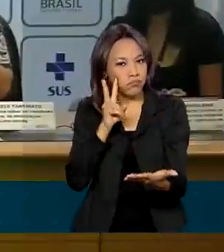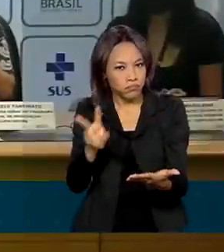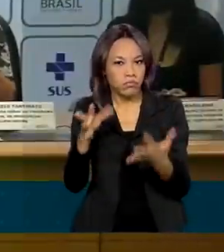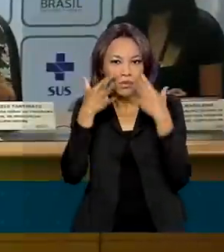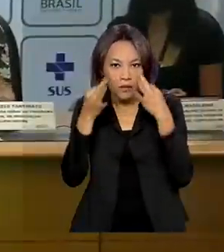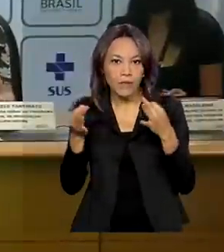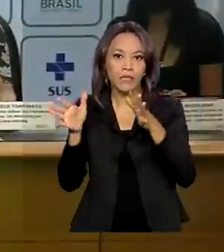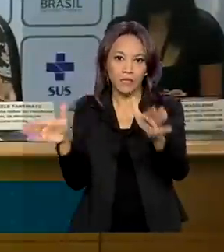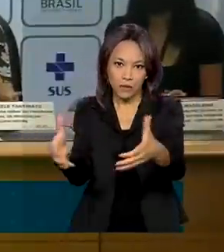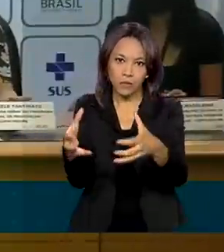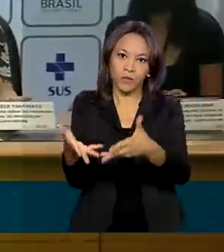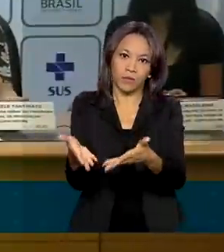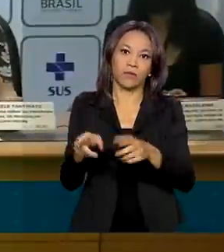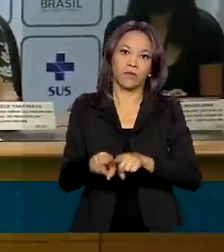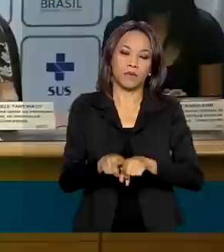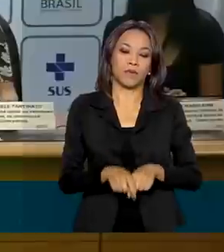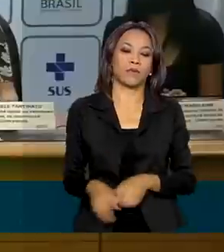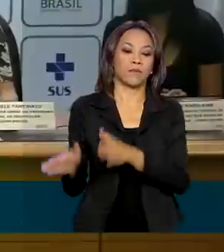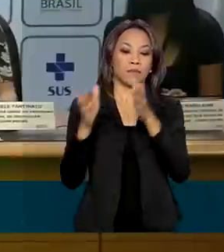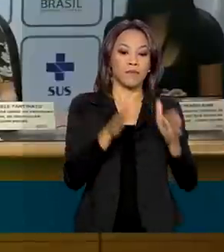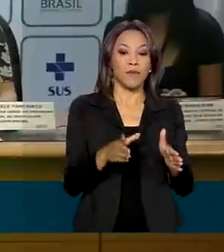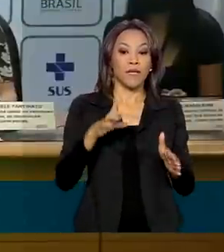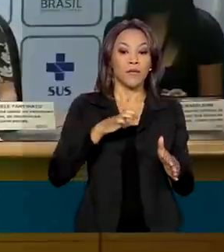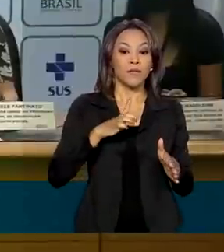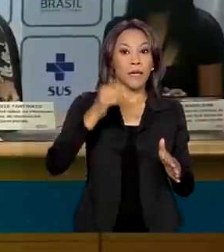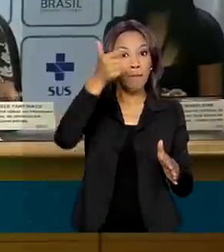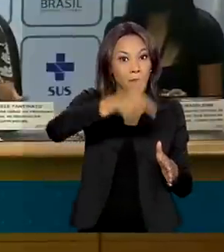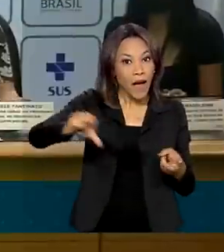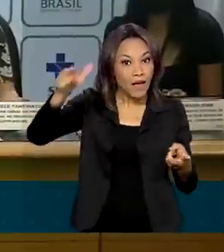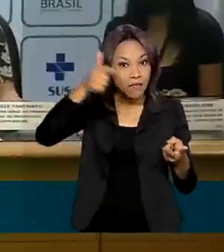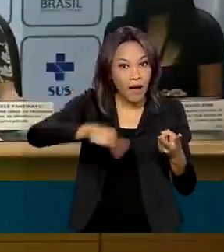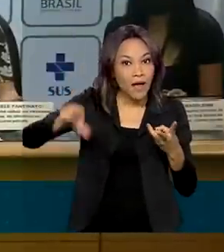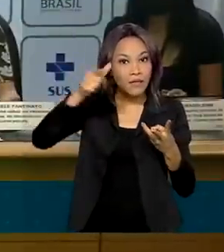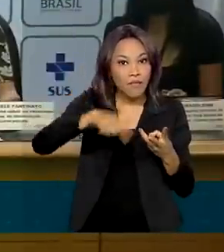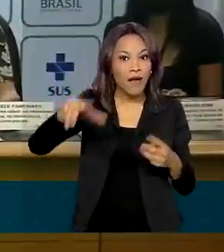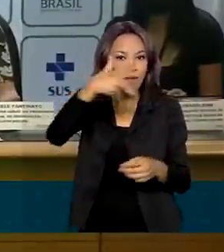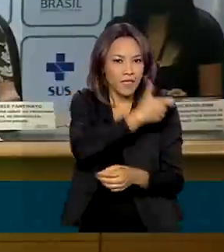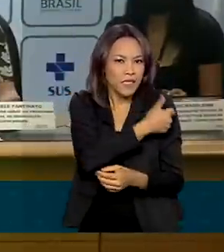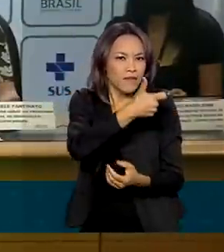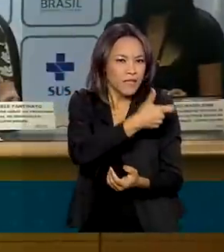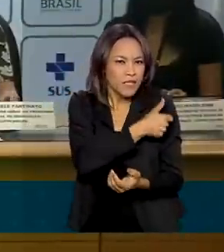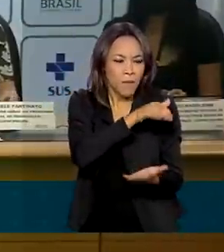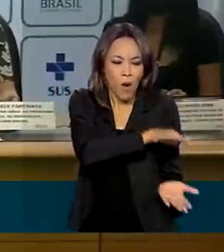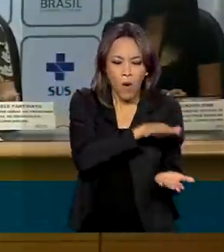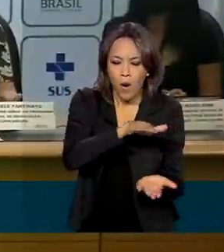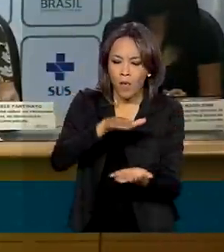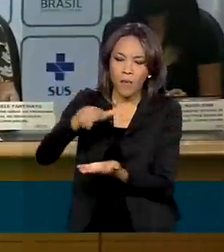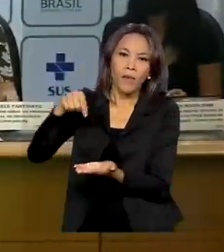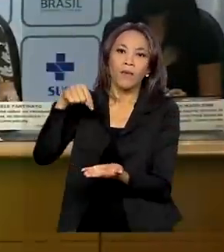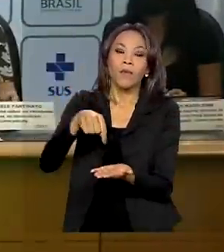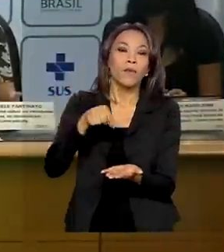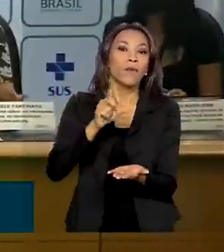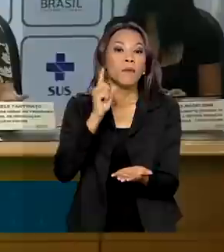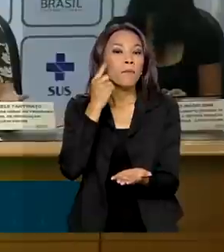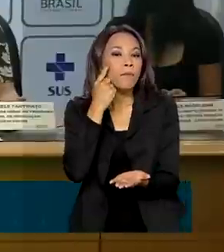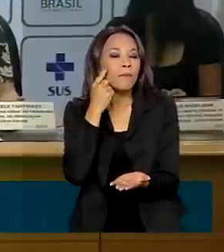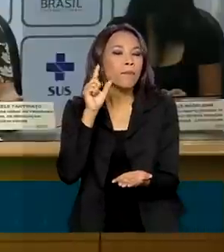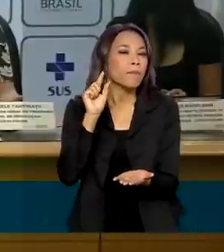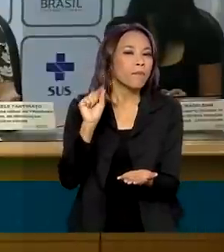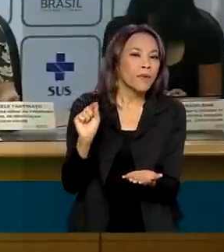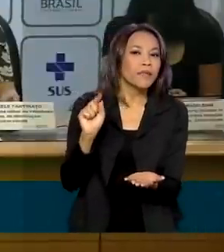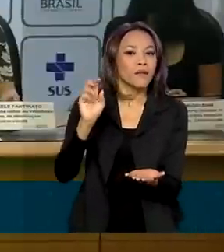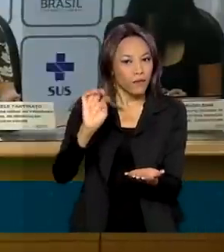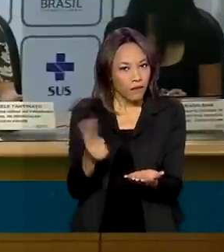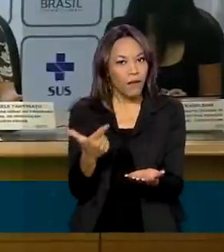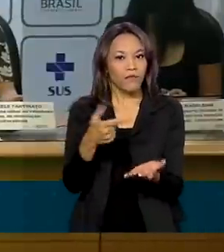momento que se tem mais vacinas licenciadas, que se tem mais quantitativos disponíveis, há de se pensar, sim, e se